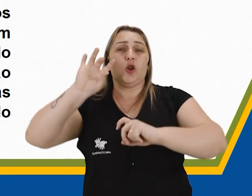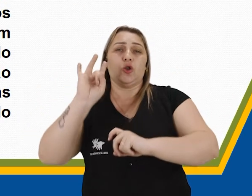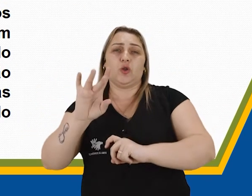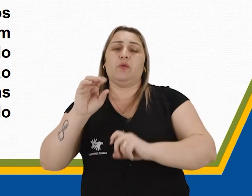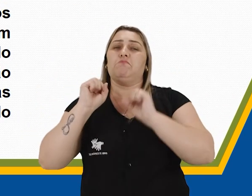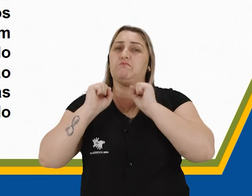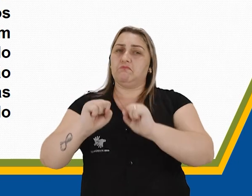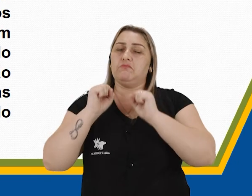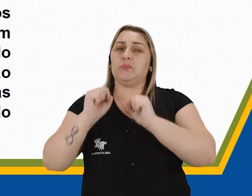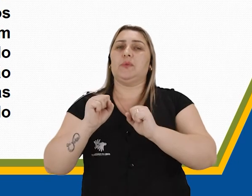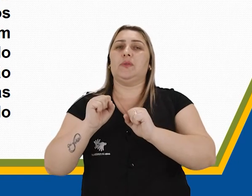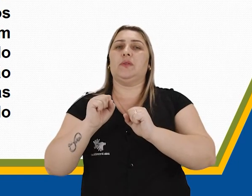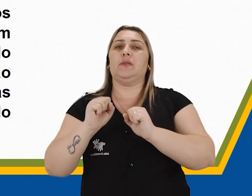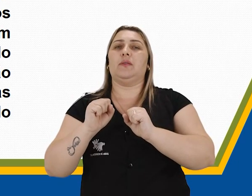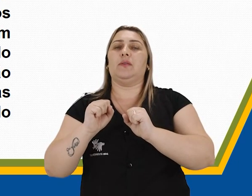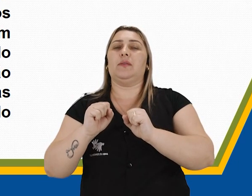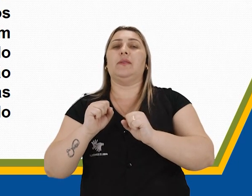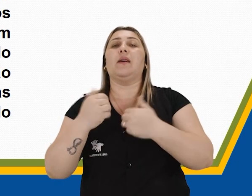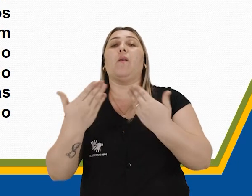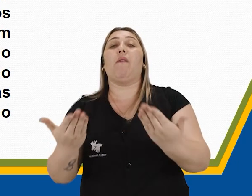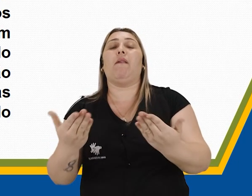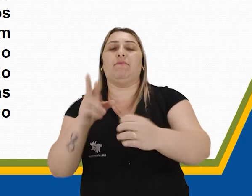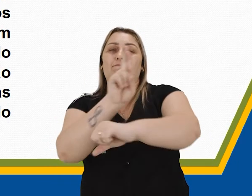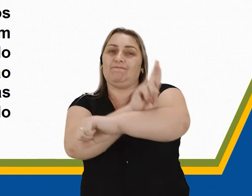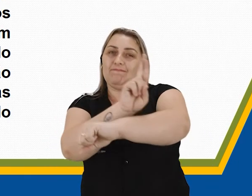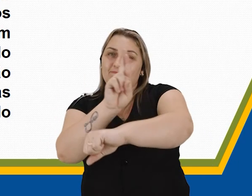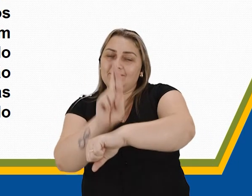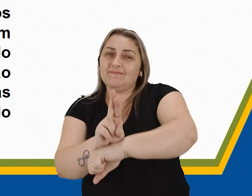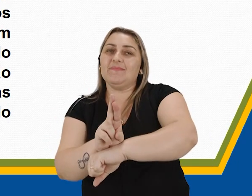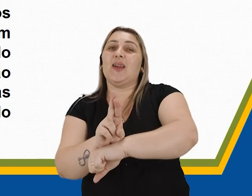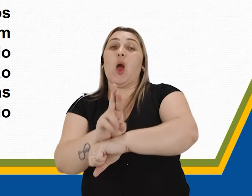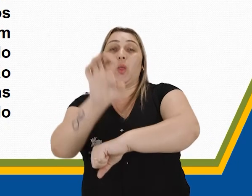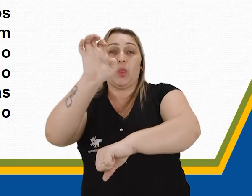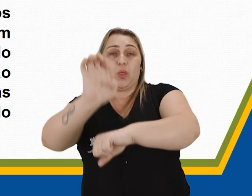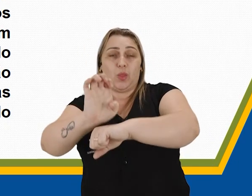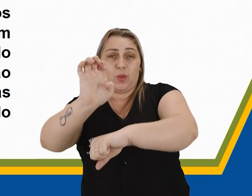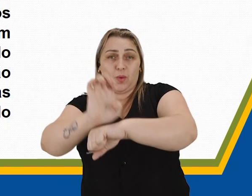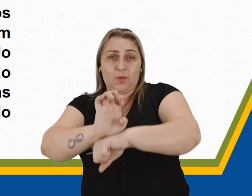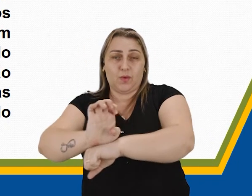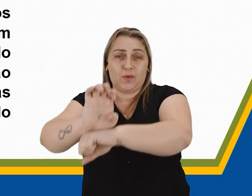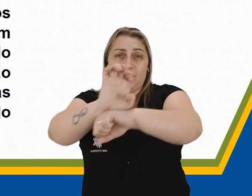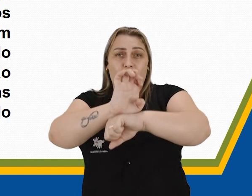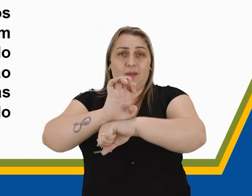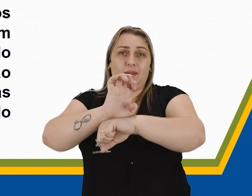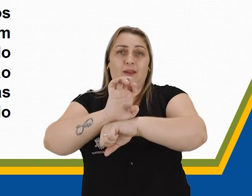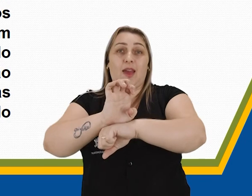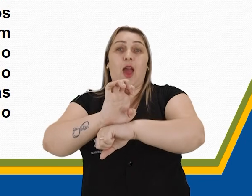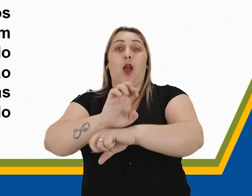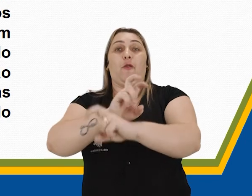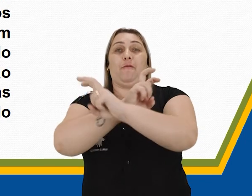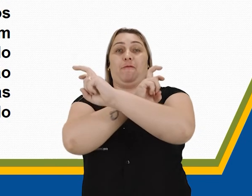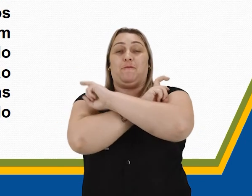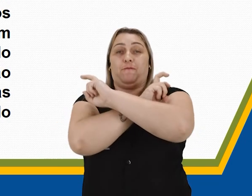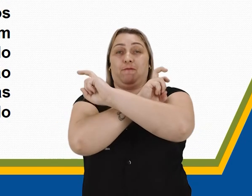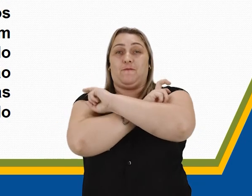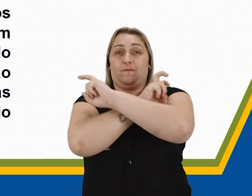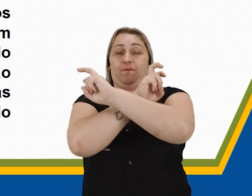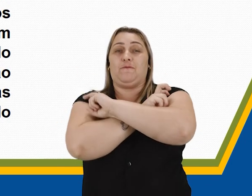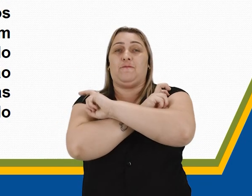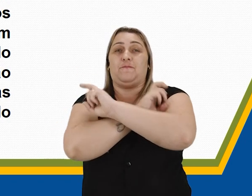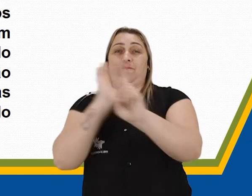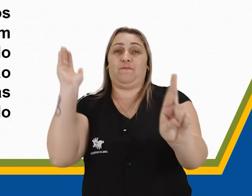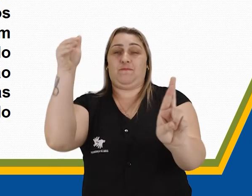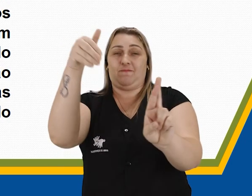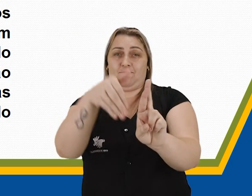a serviço do quê? Da religião, do Estado e do faraó, representante